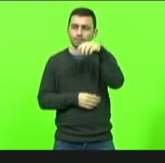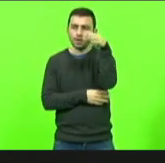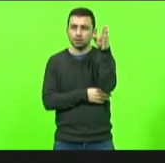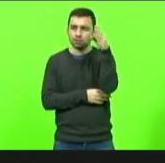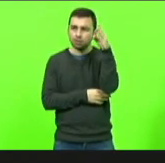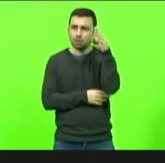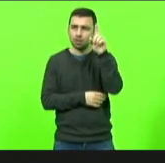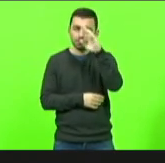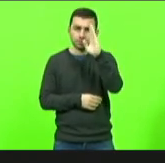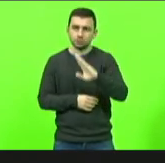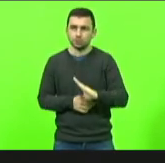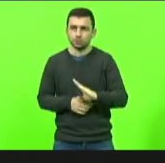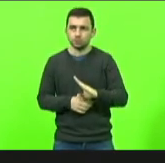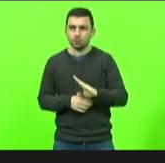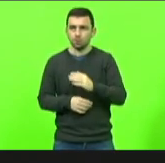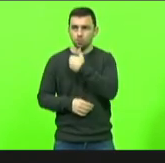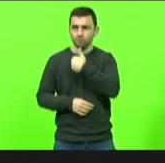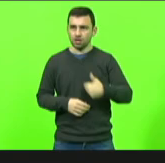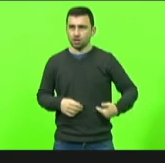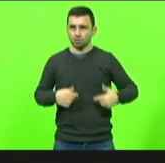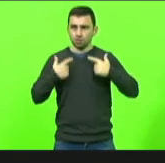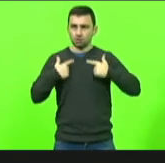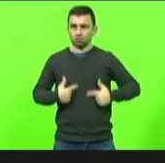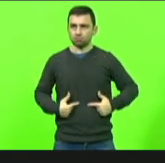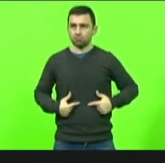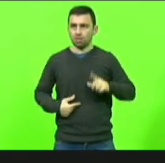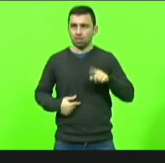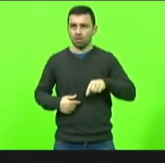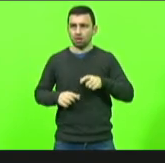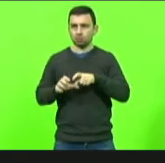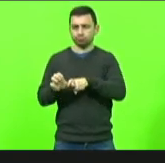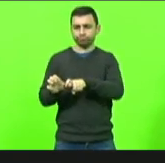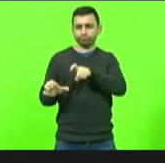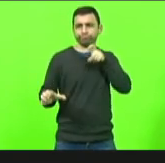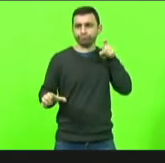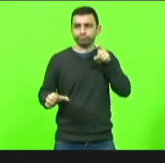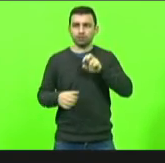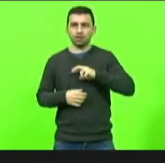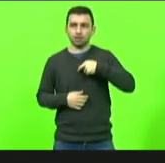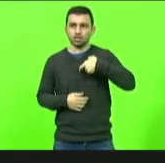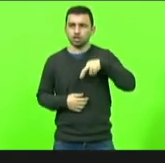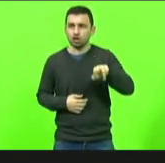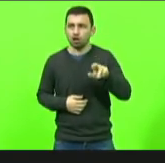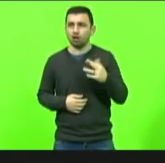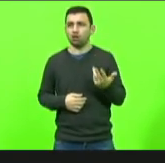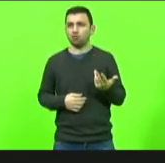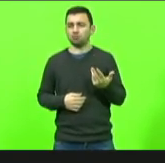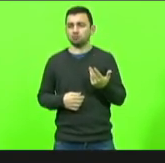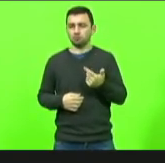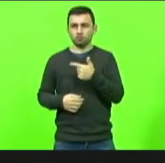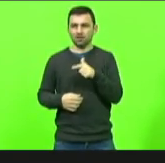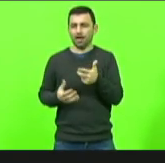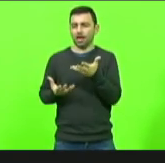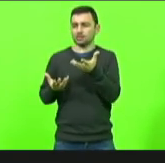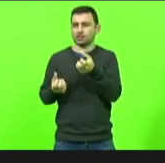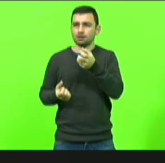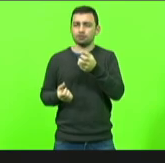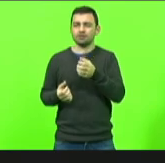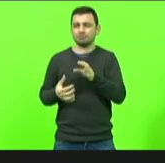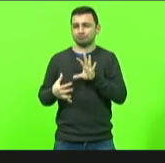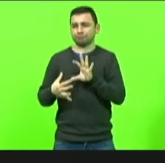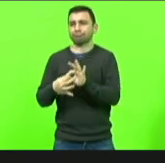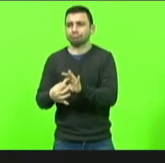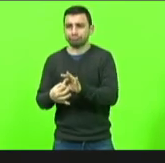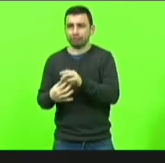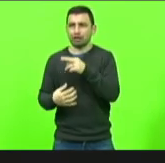a partir da hora que ele fosse laico ele seria independente da religião ele não iria mais assumir lados e isso é um estado laico